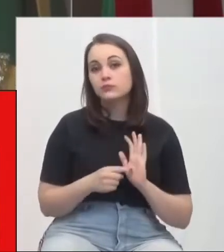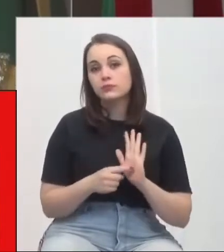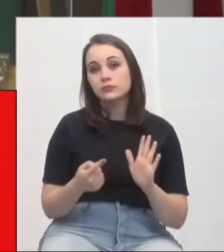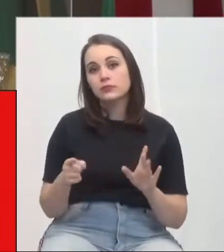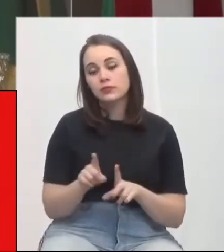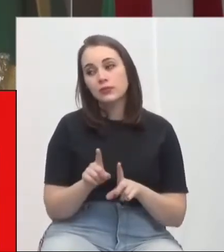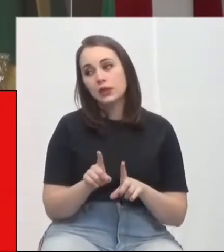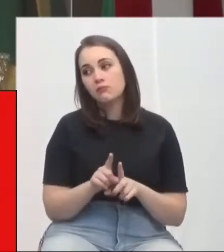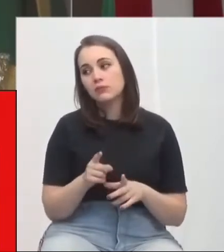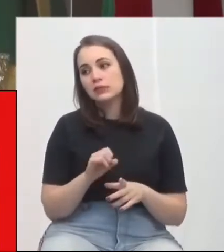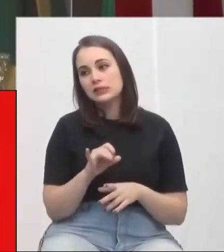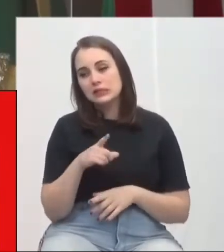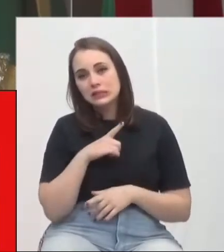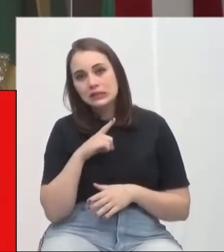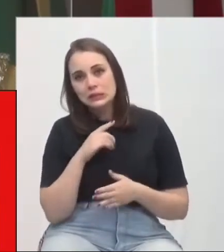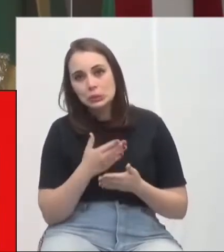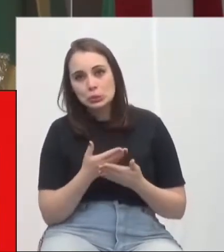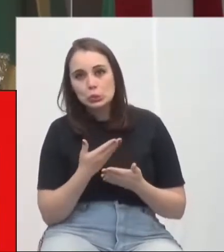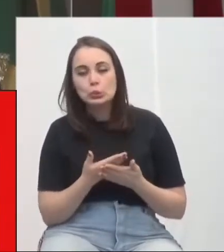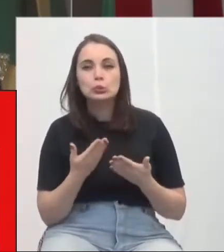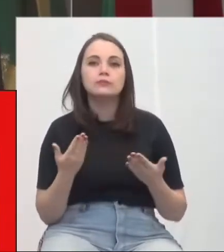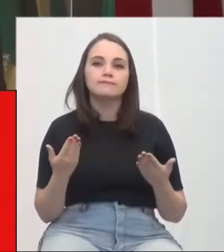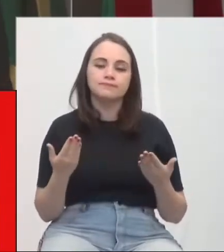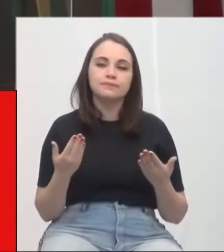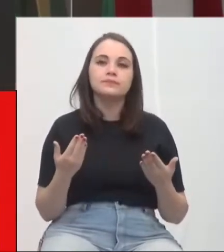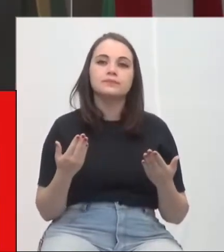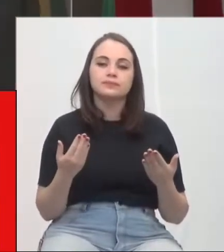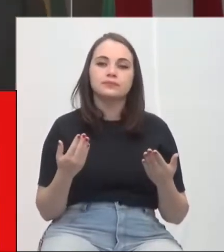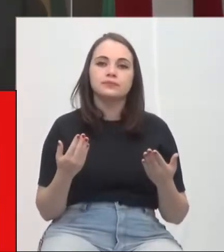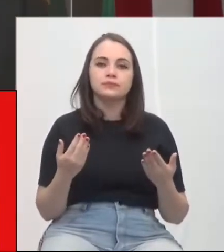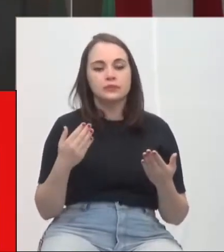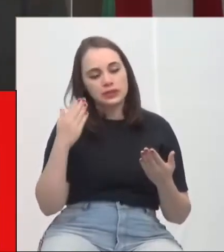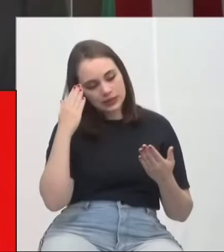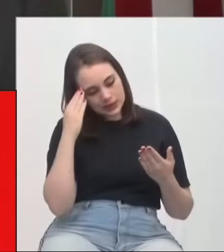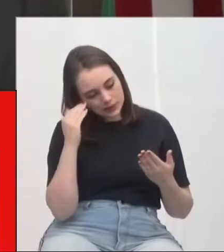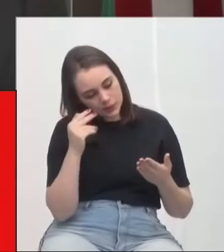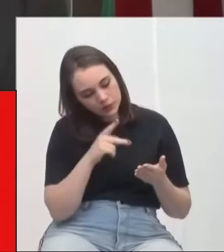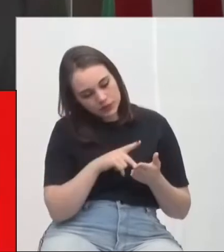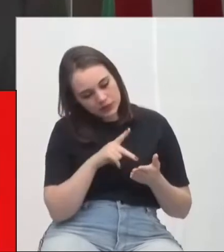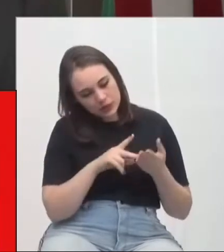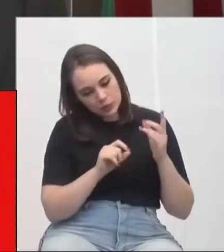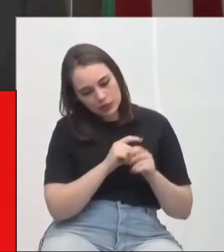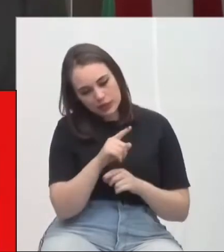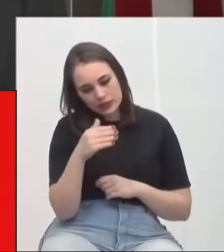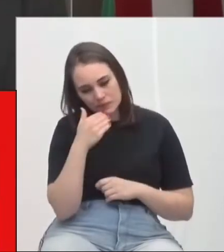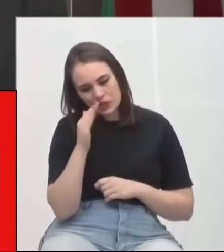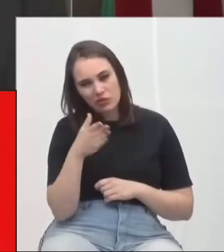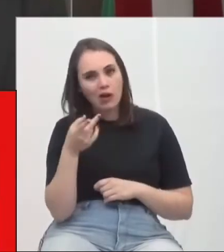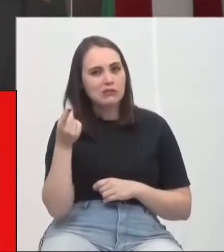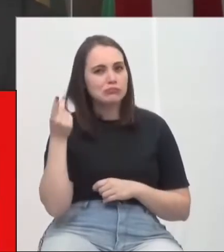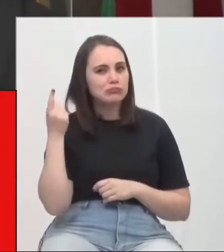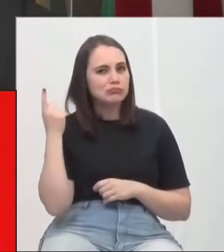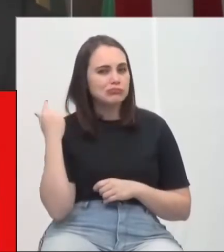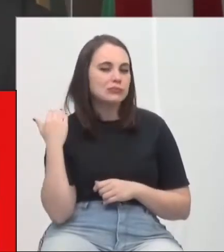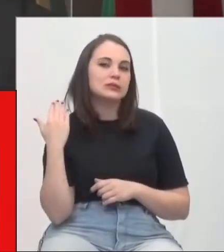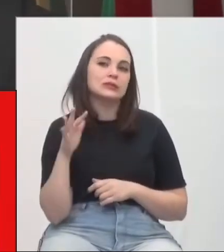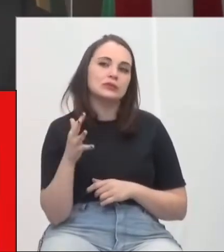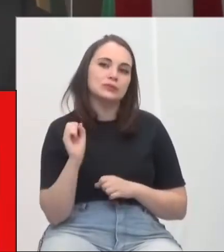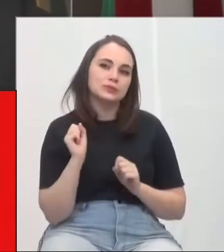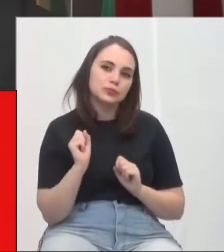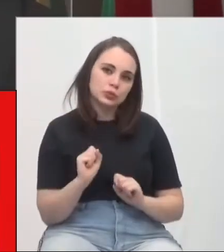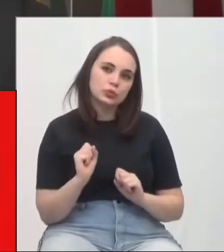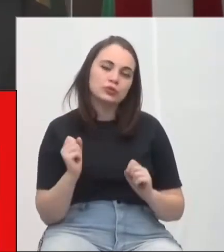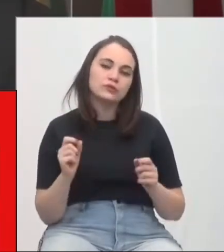de repente, se já há um estudo, porque a gente sabe que a solicitação daqueles moradores já vem de um tempo, e que de repente possa ser